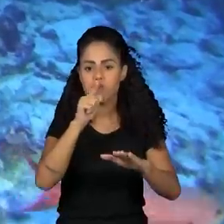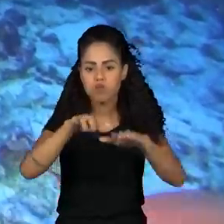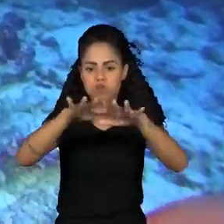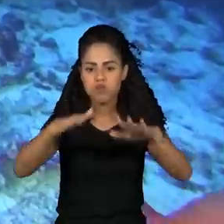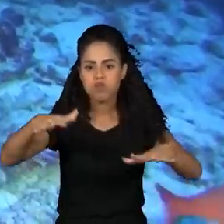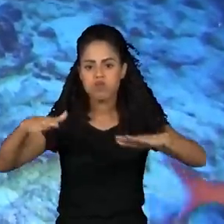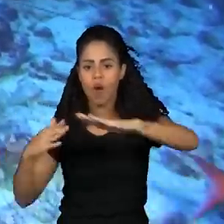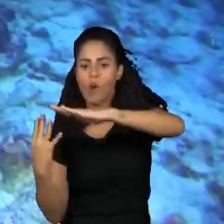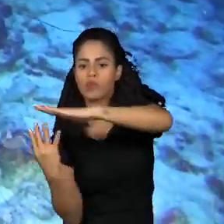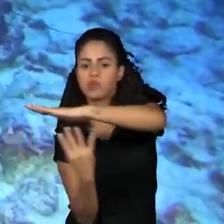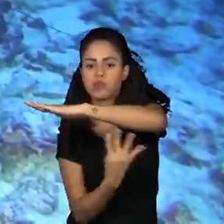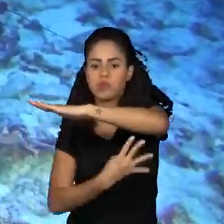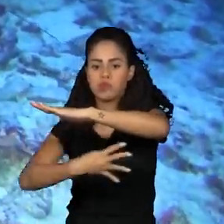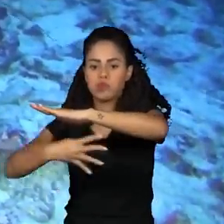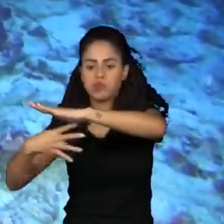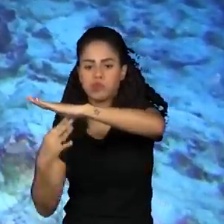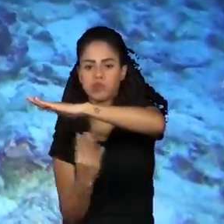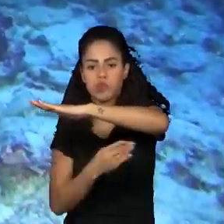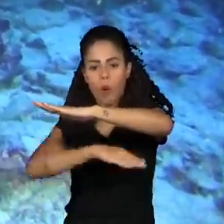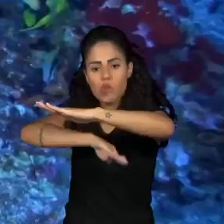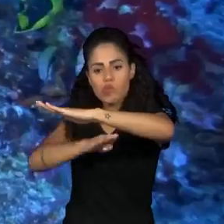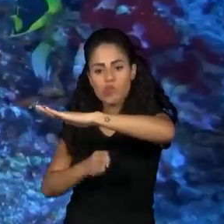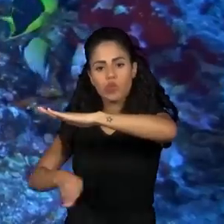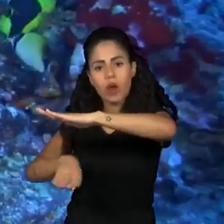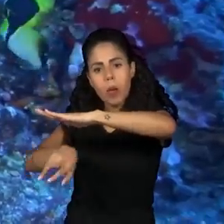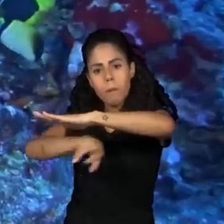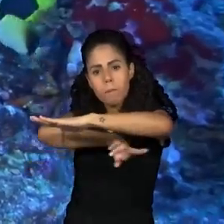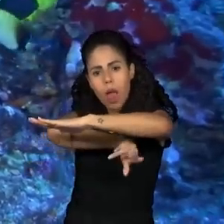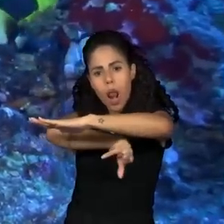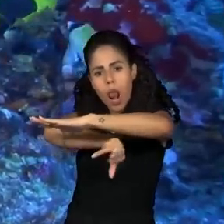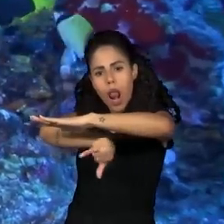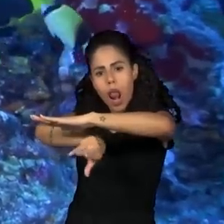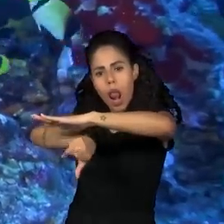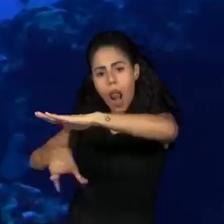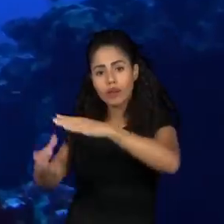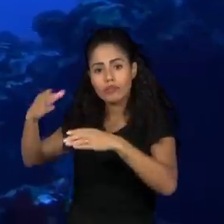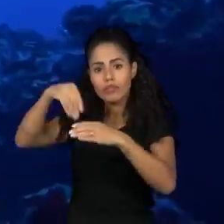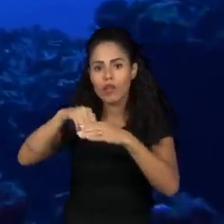considerado um oásis de biodiversidade no sul do Atlântico.